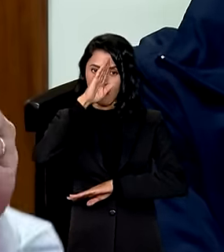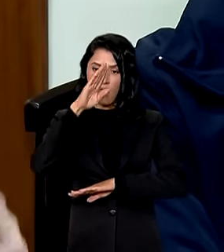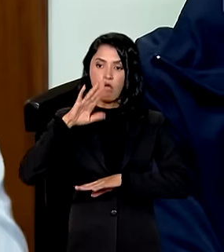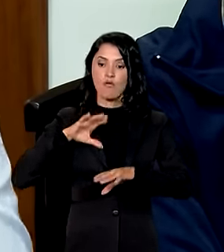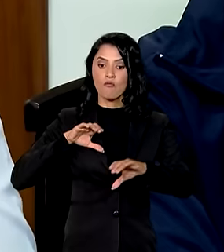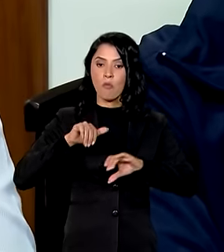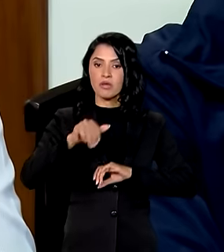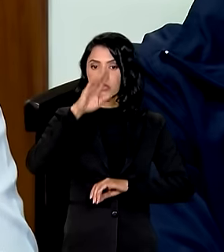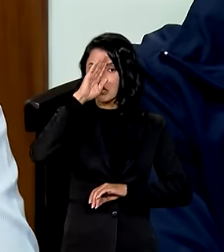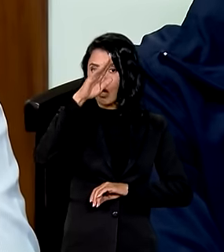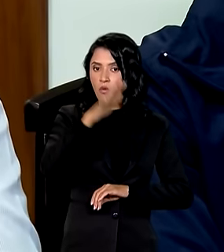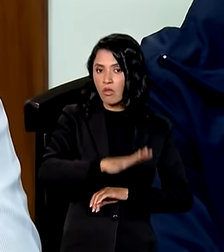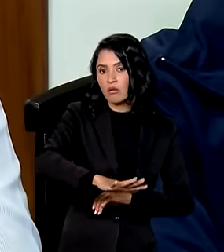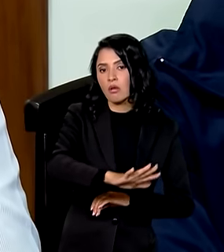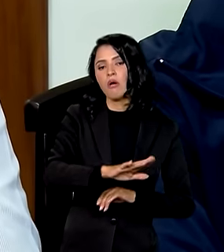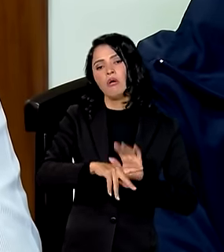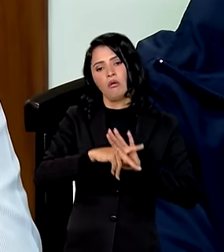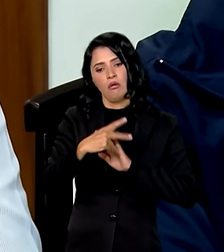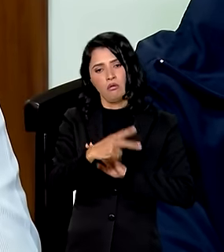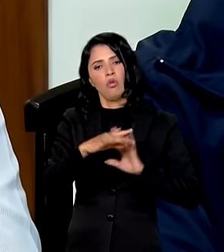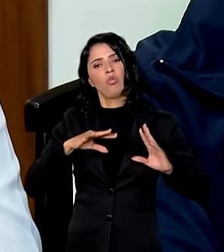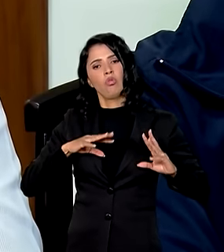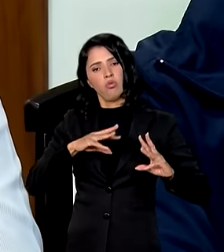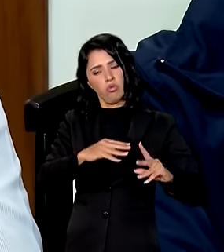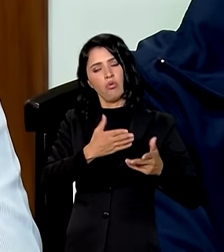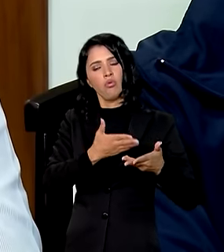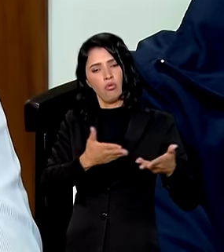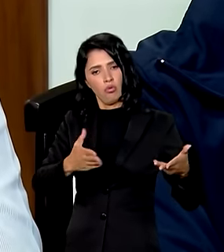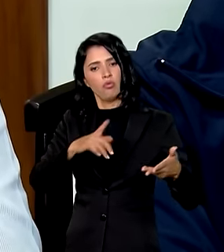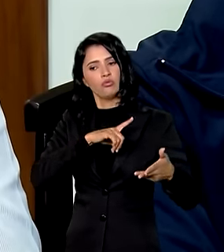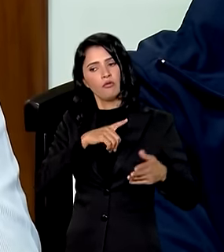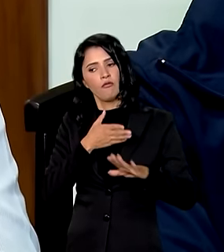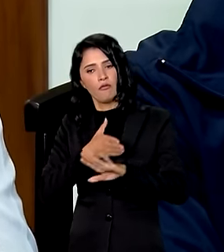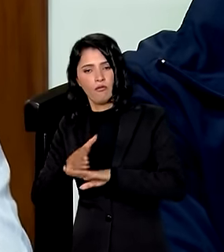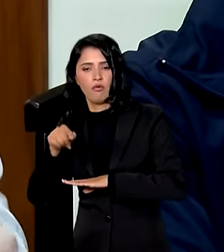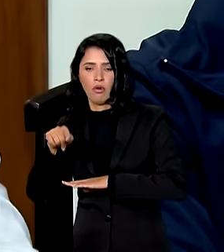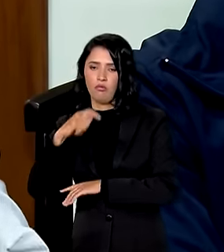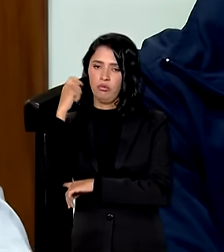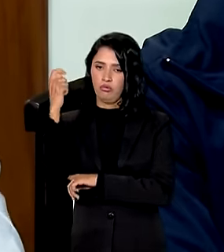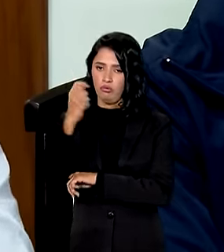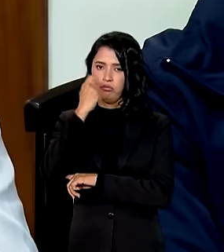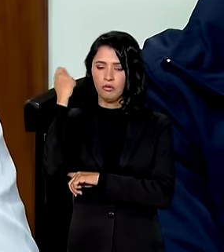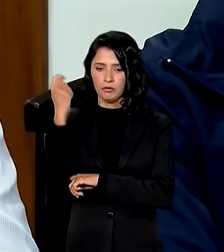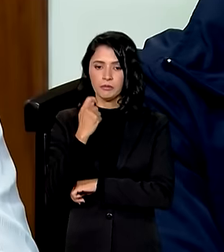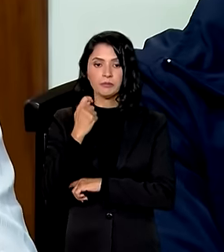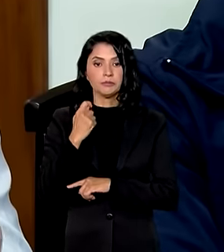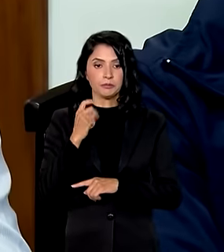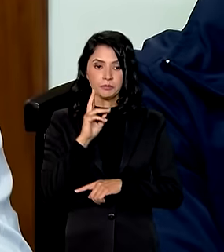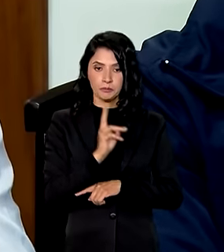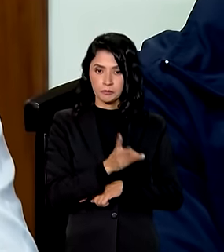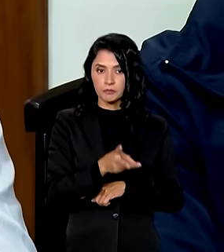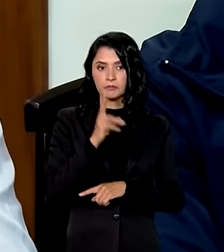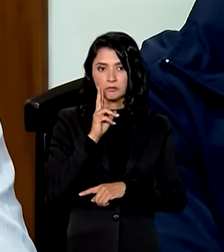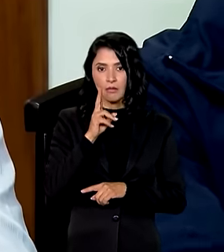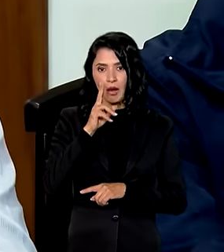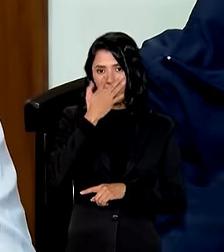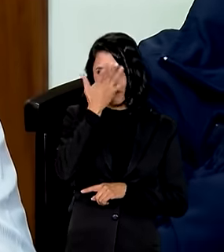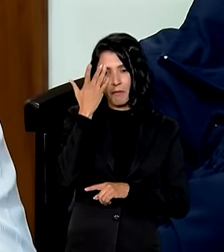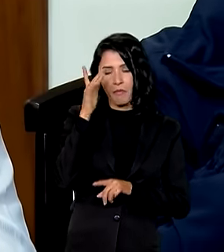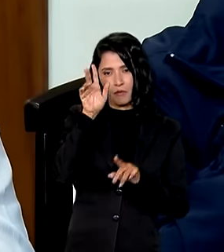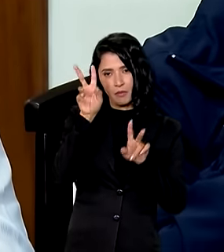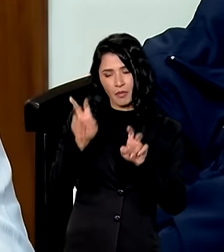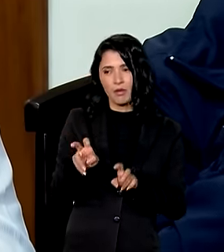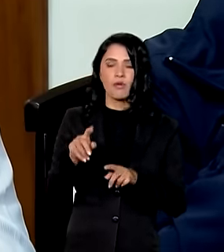formação nessa área todos aqui para o Rio Grande do Sul no âmbito ainda da questão de pessoal de